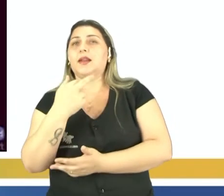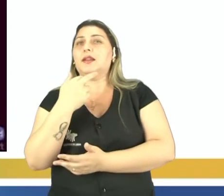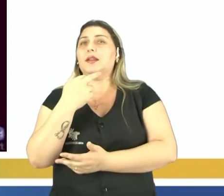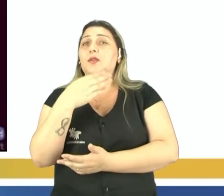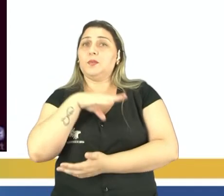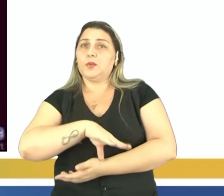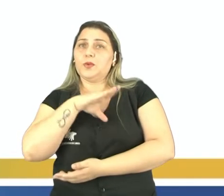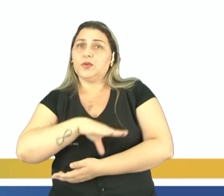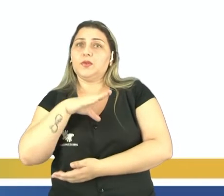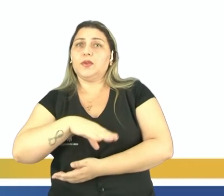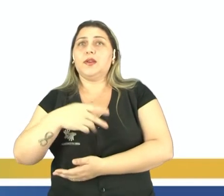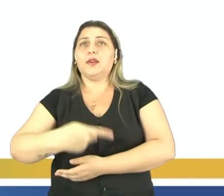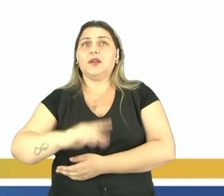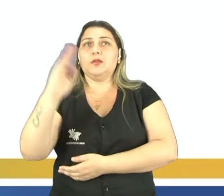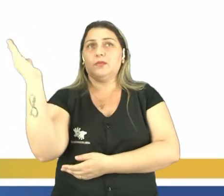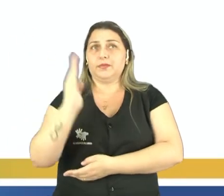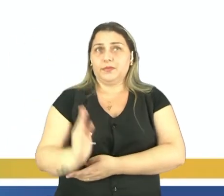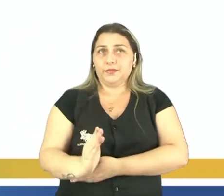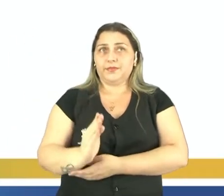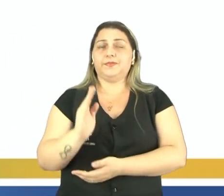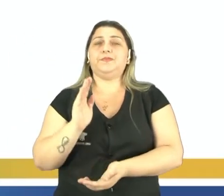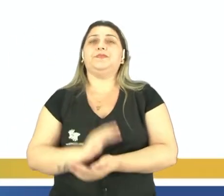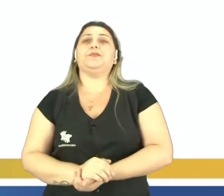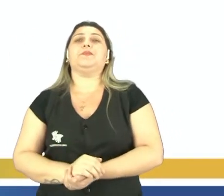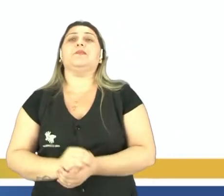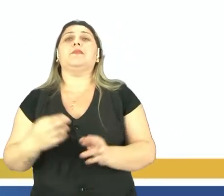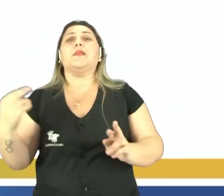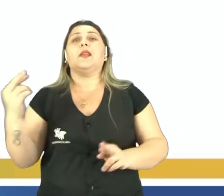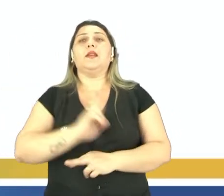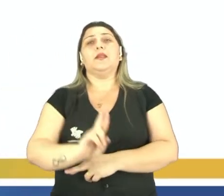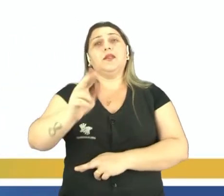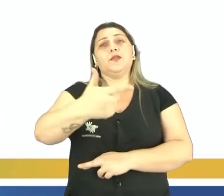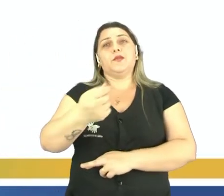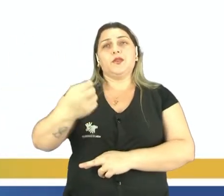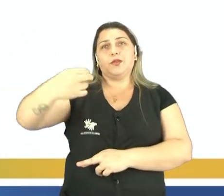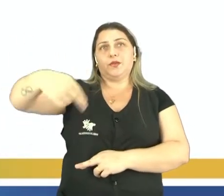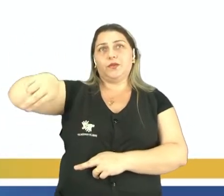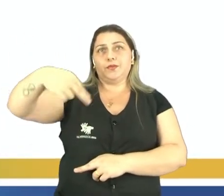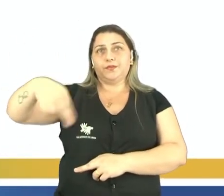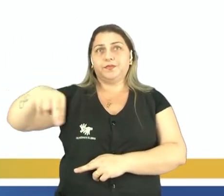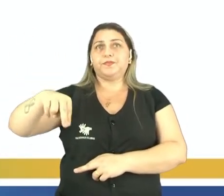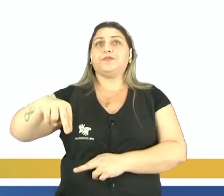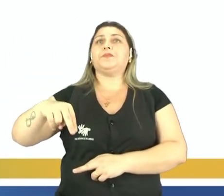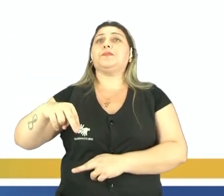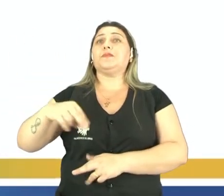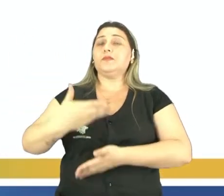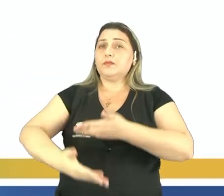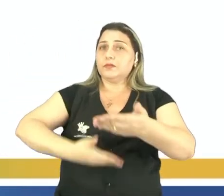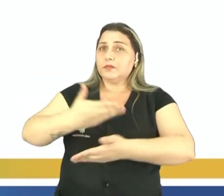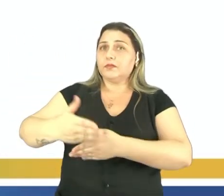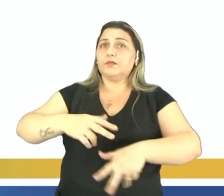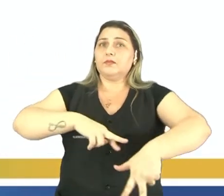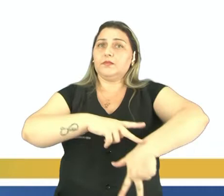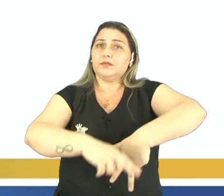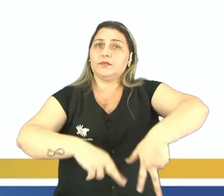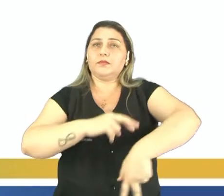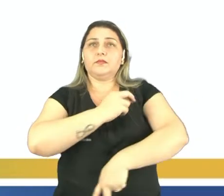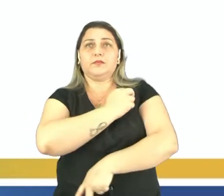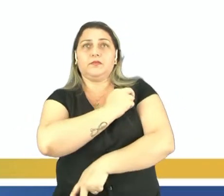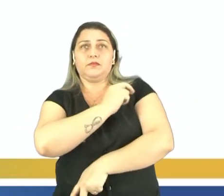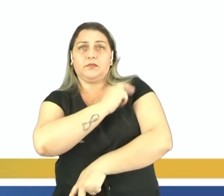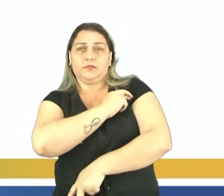portuguesa no Brasil. A representação do 20 de novembro na construção das relações étnico-raciais.